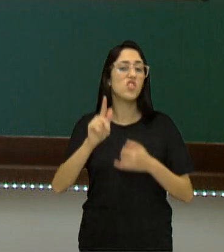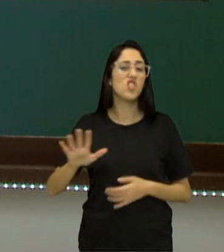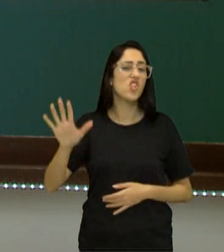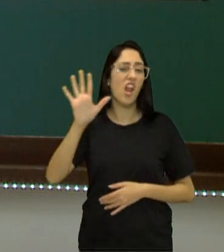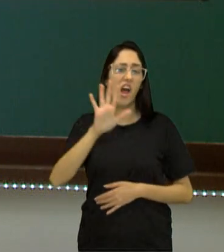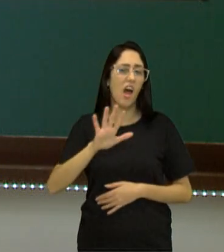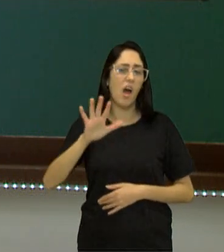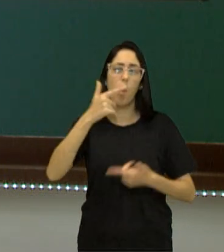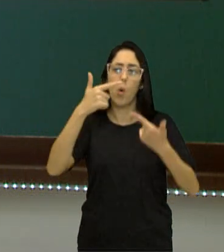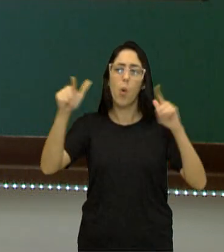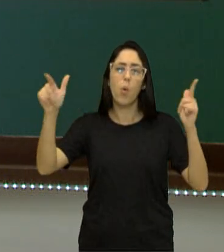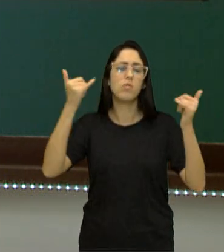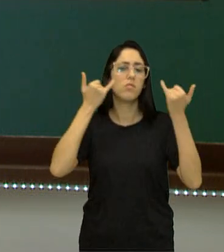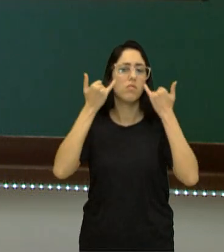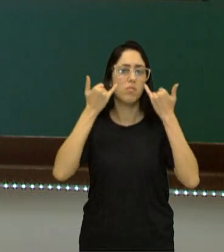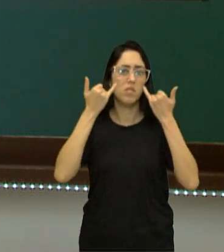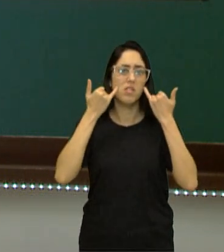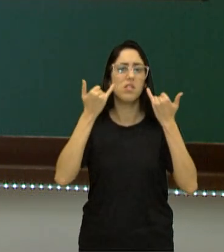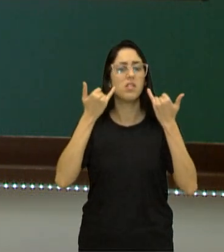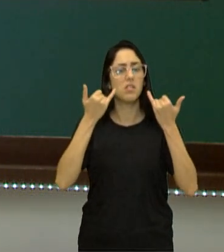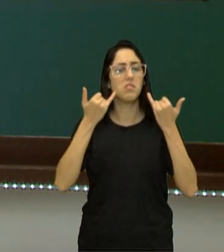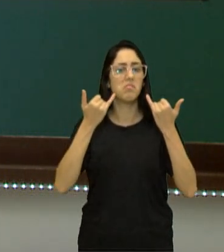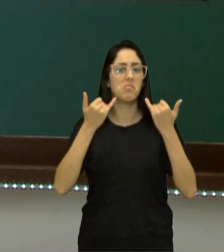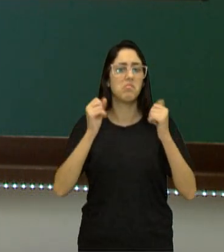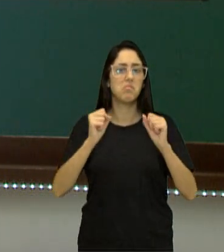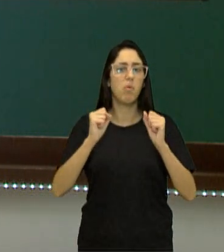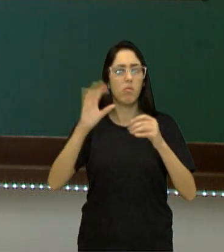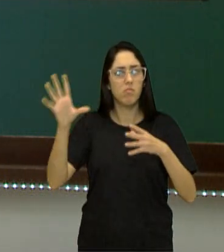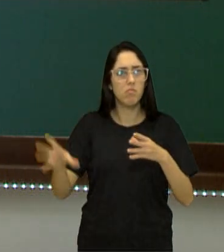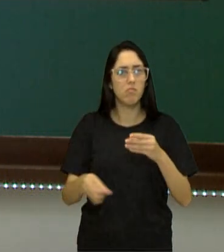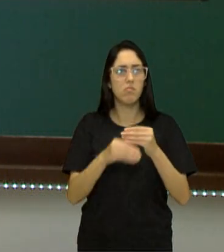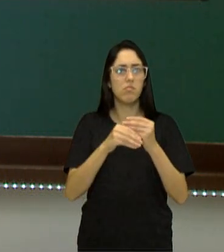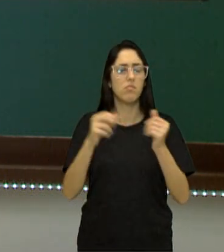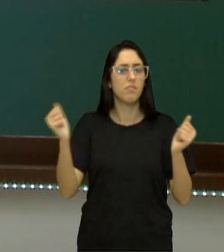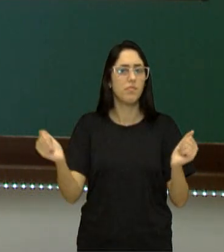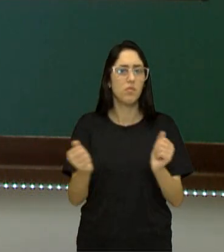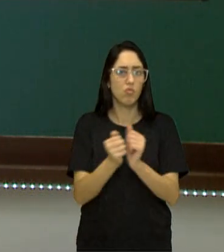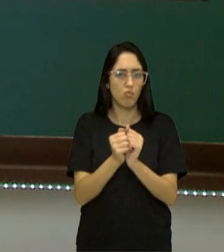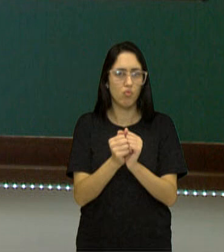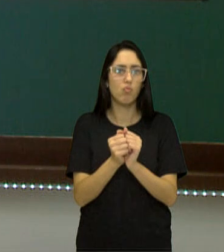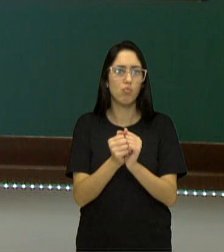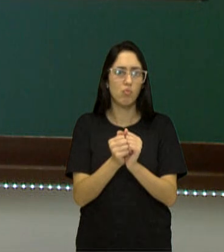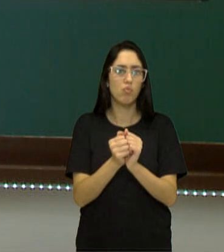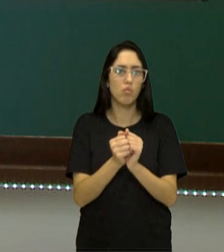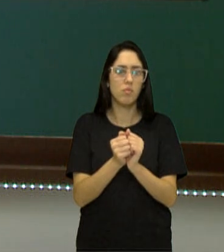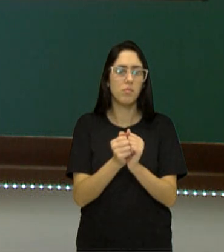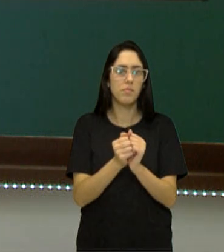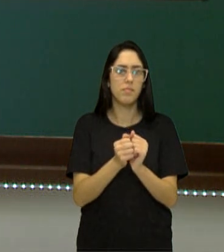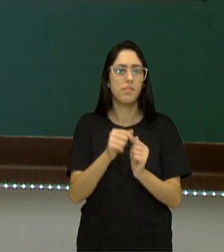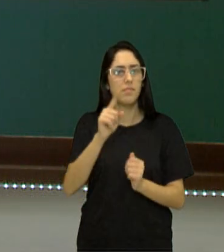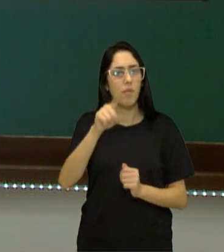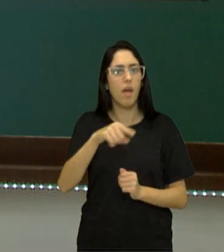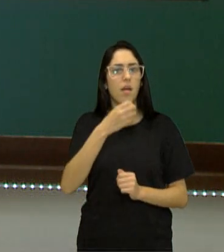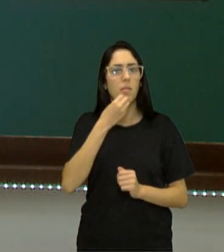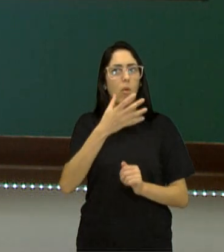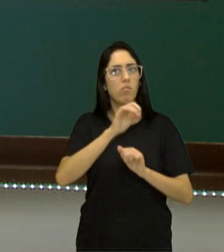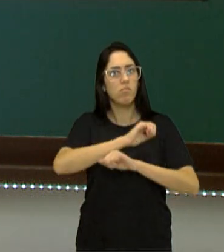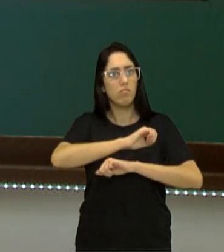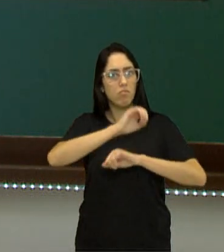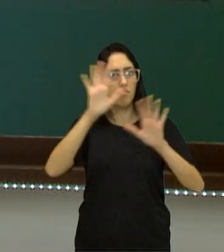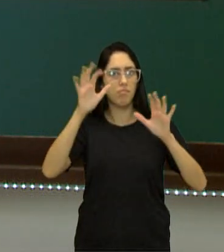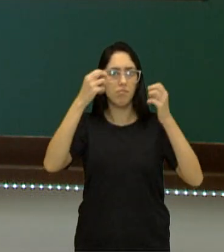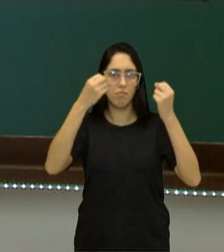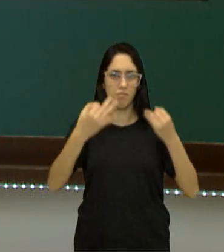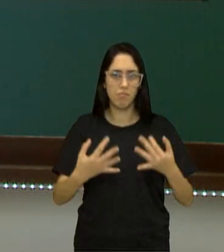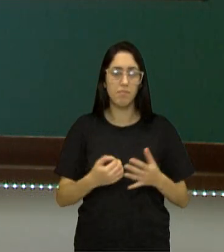Outras informações que possam vir auxiliar a trazer maiores esclarecimentos. E as